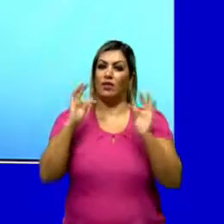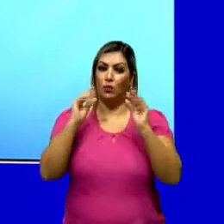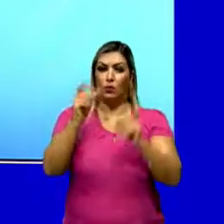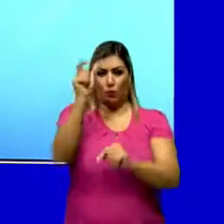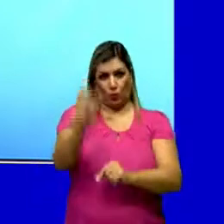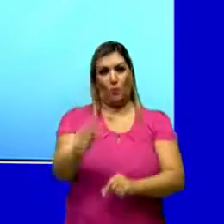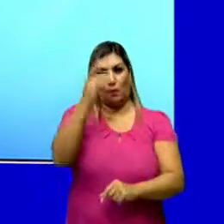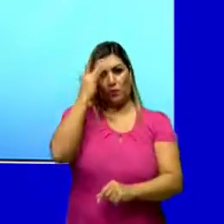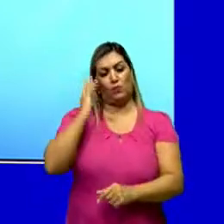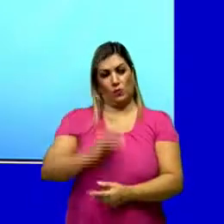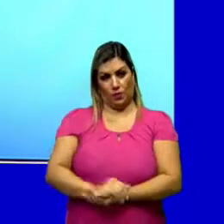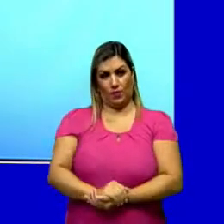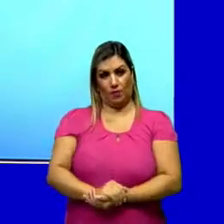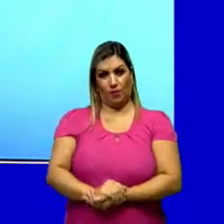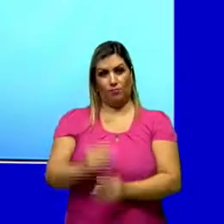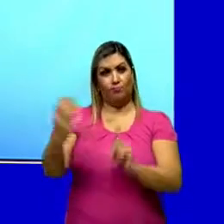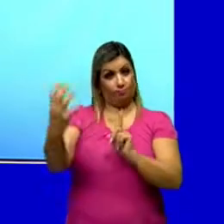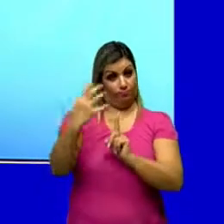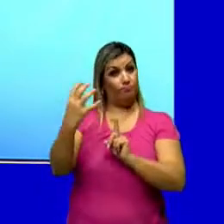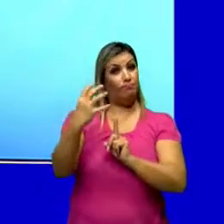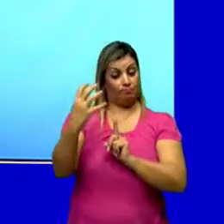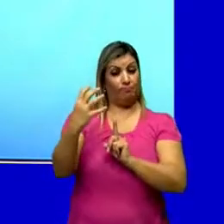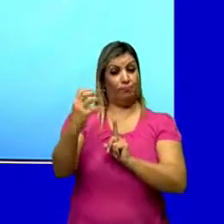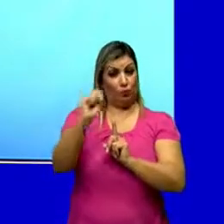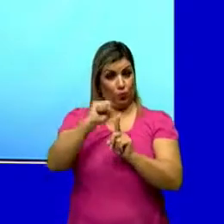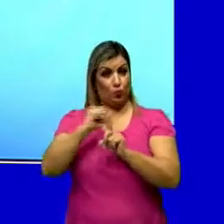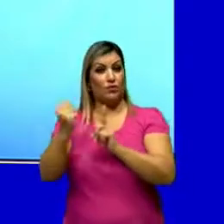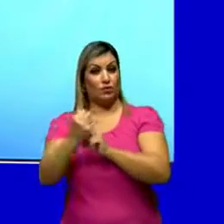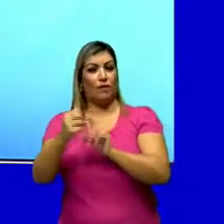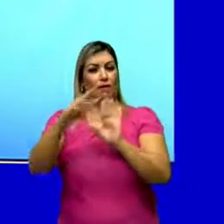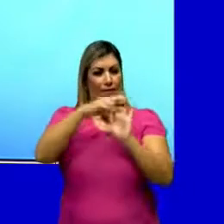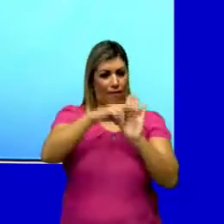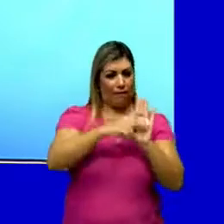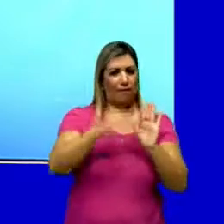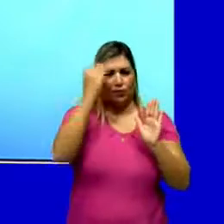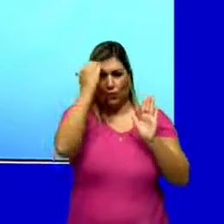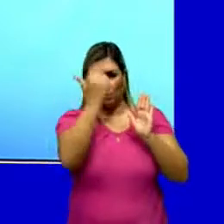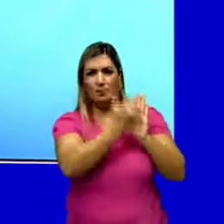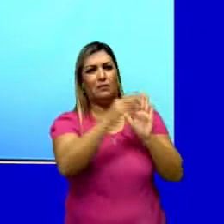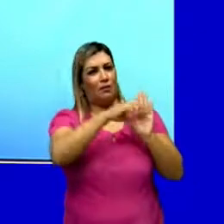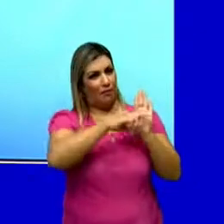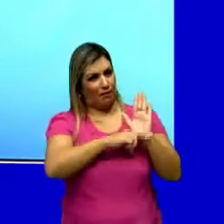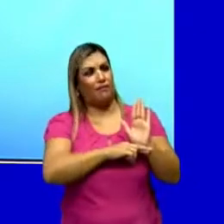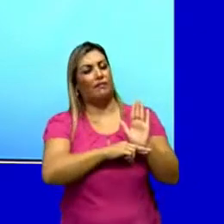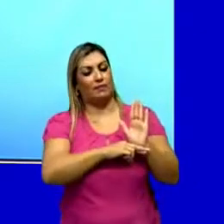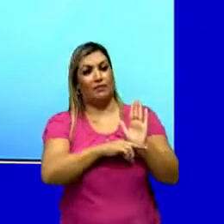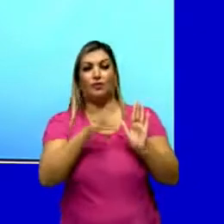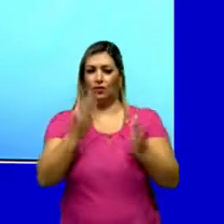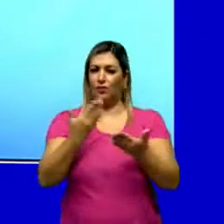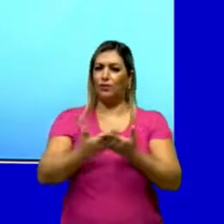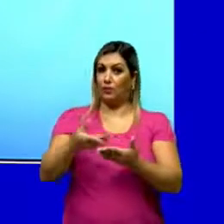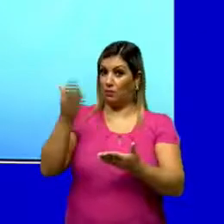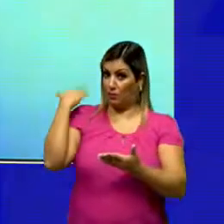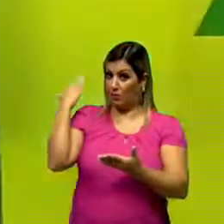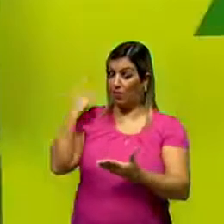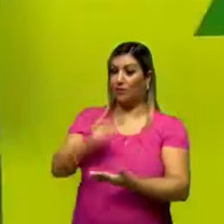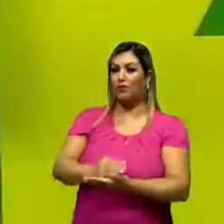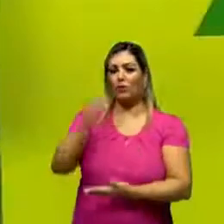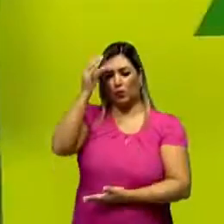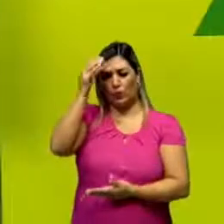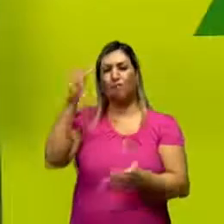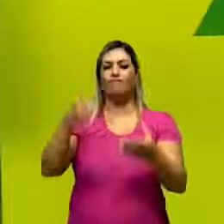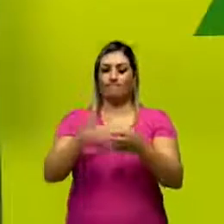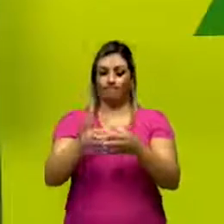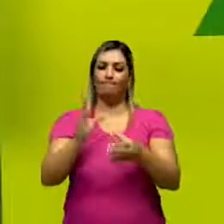indivíduo, né? Coagindo ele a seguir normas e regras sociais. A gente já viu isso aqui antes, né? Com a consciência